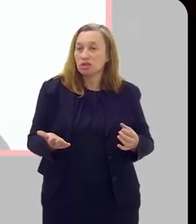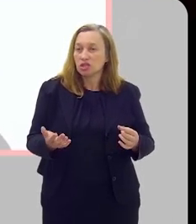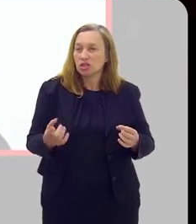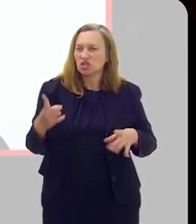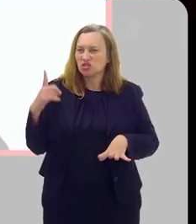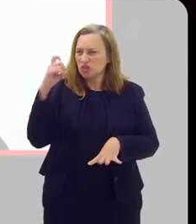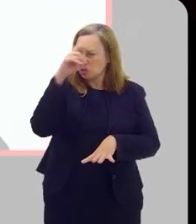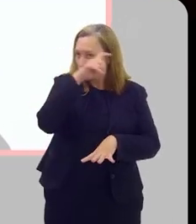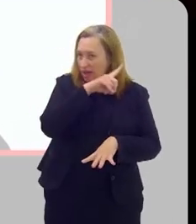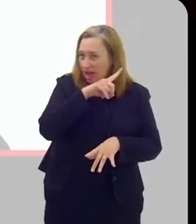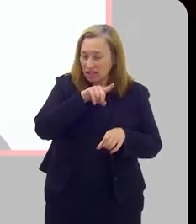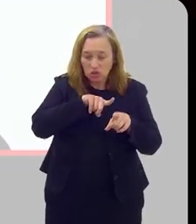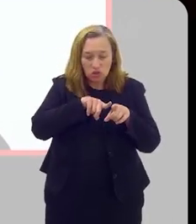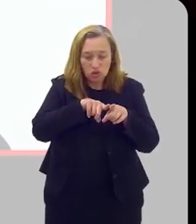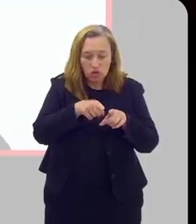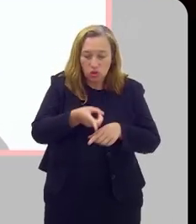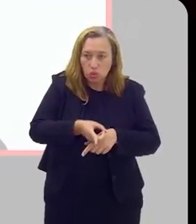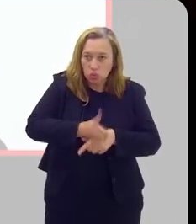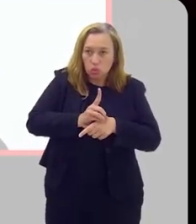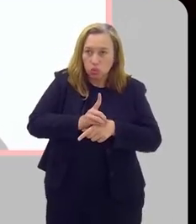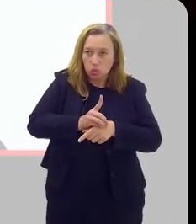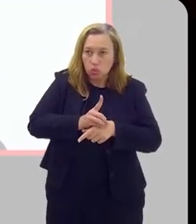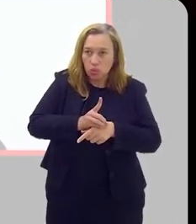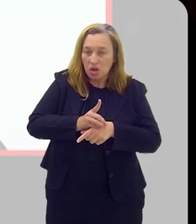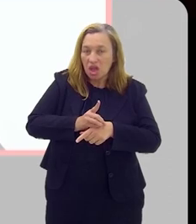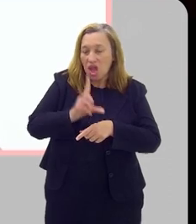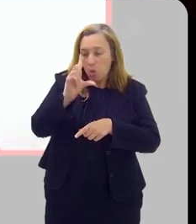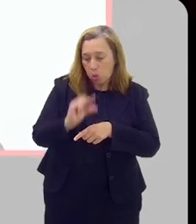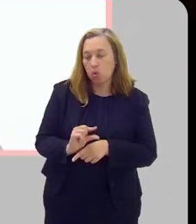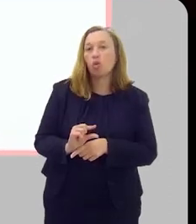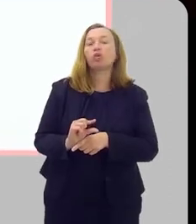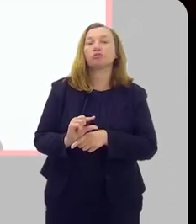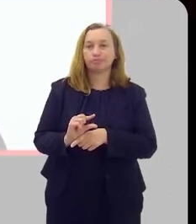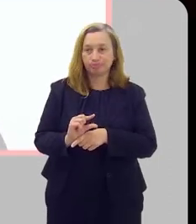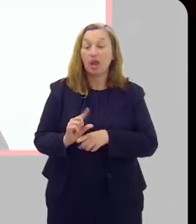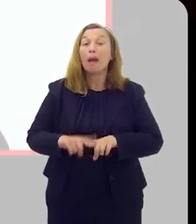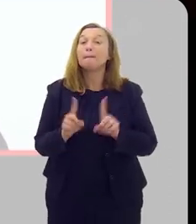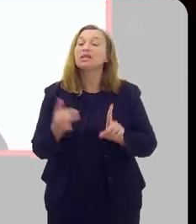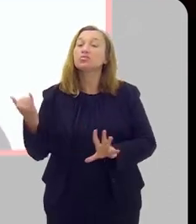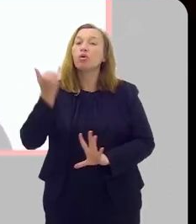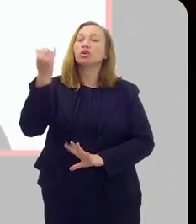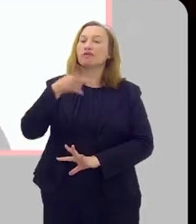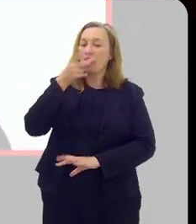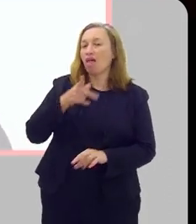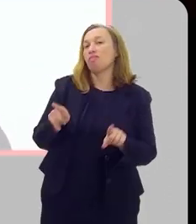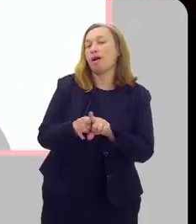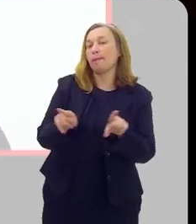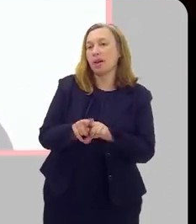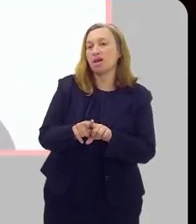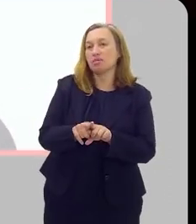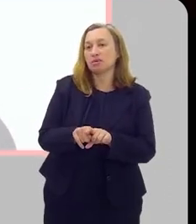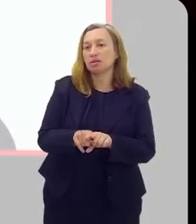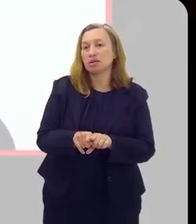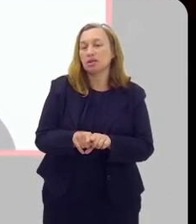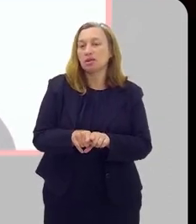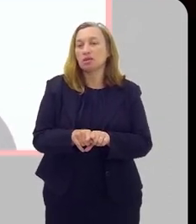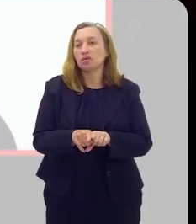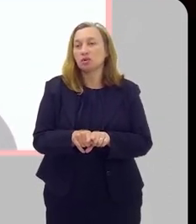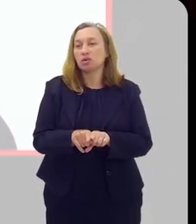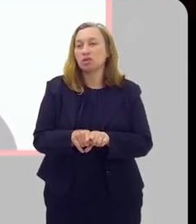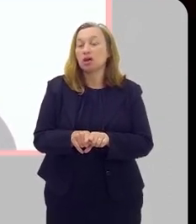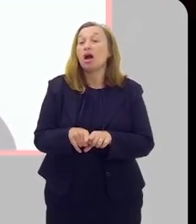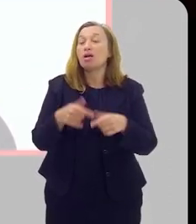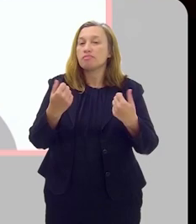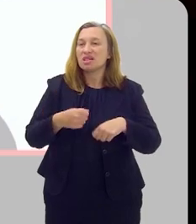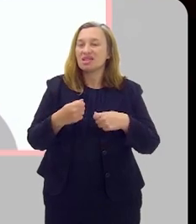Da disfunção miccional e erétil se tornam cada vez muito menores, né? Mas é importante dizer também, para isso tem que